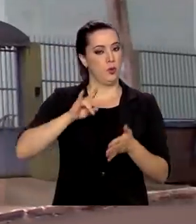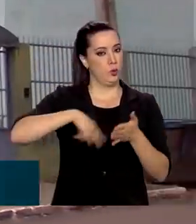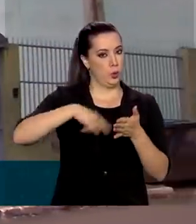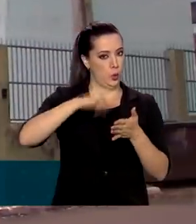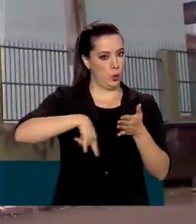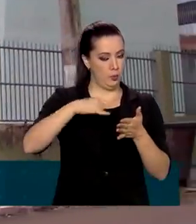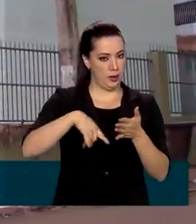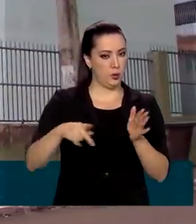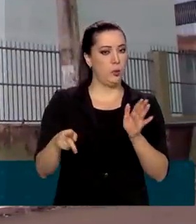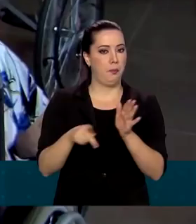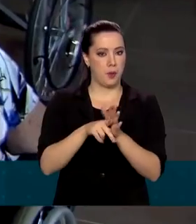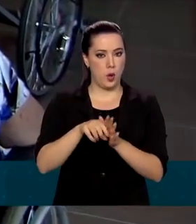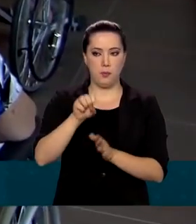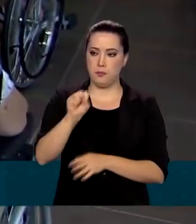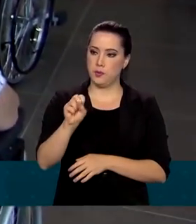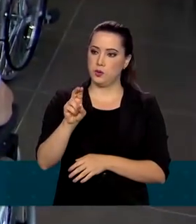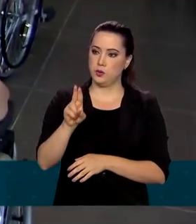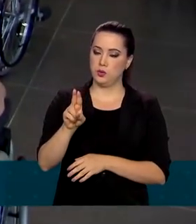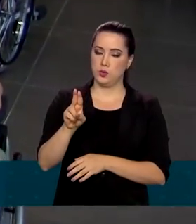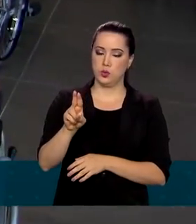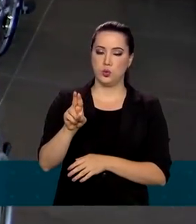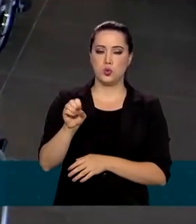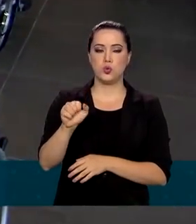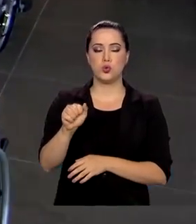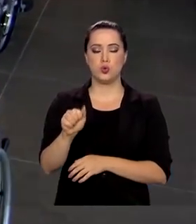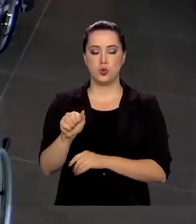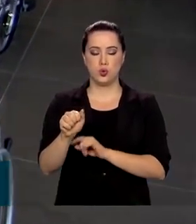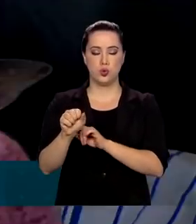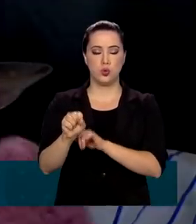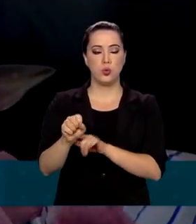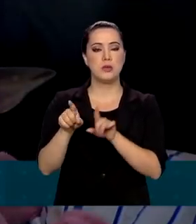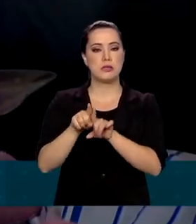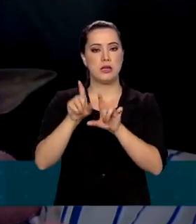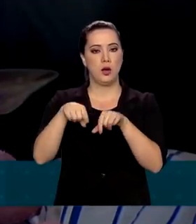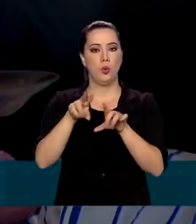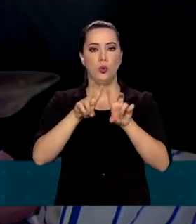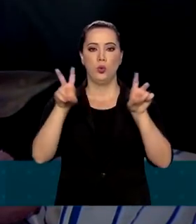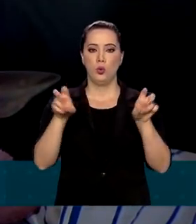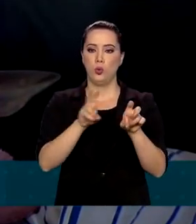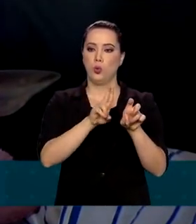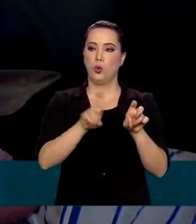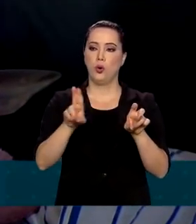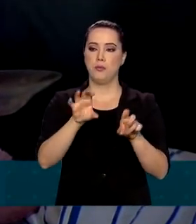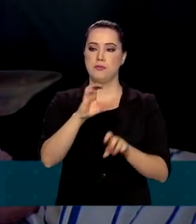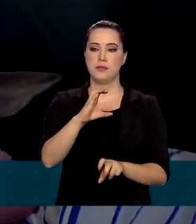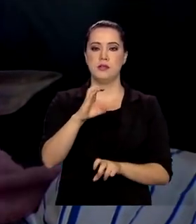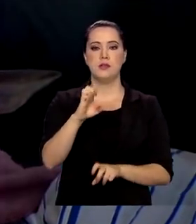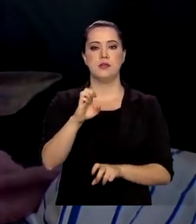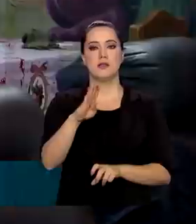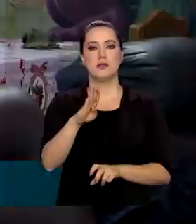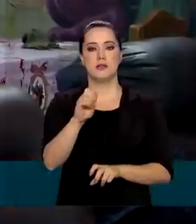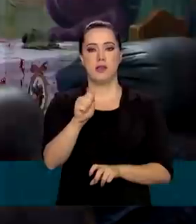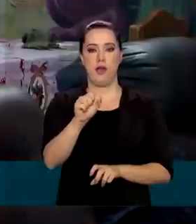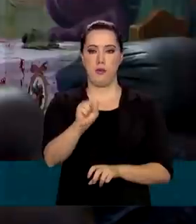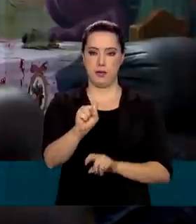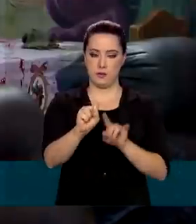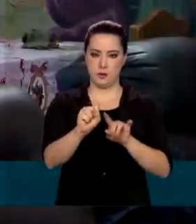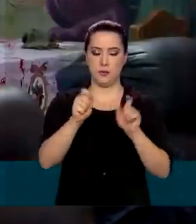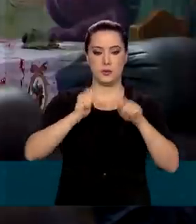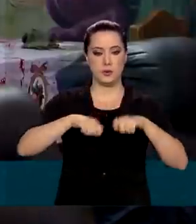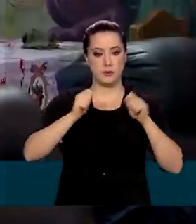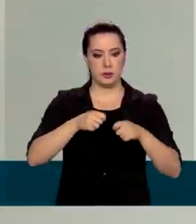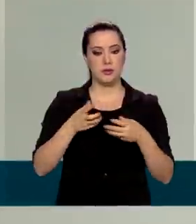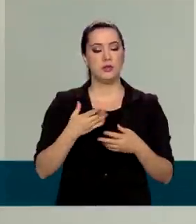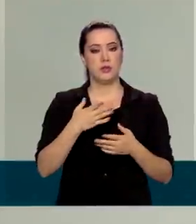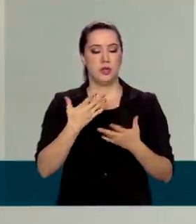Beneficentes de Assistência Social, SEBAS, permite que as instituições sem fins lucrativos tenham benefícios, como isenções de